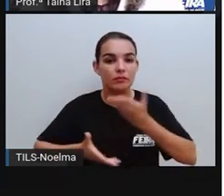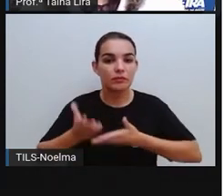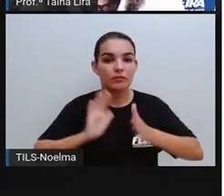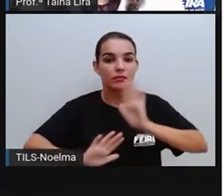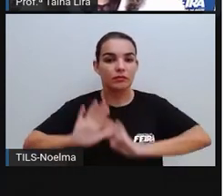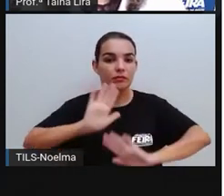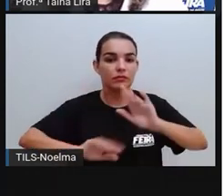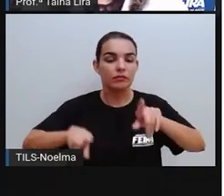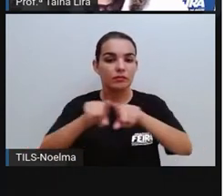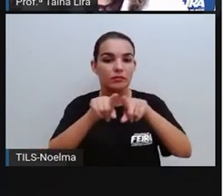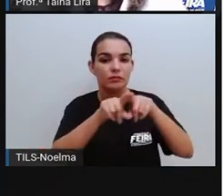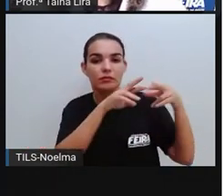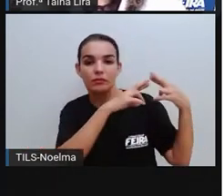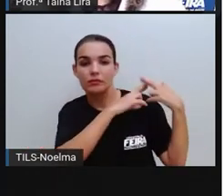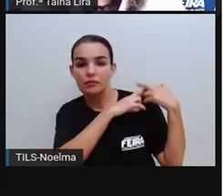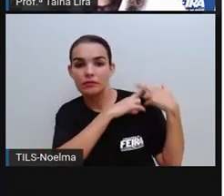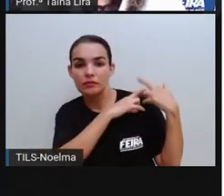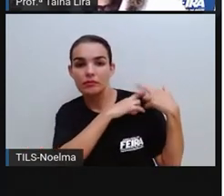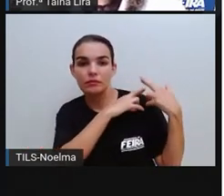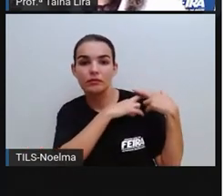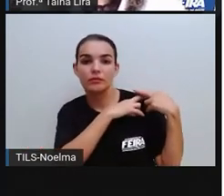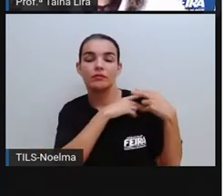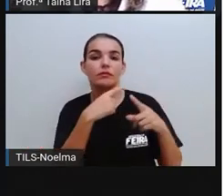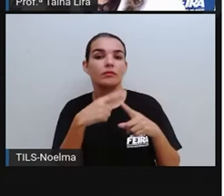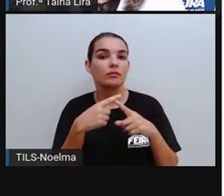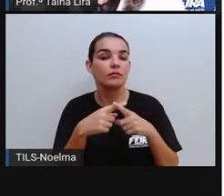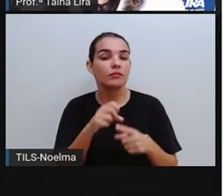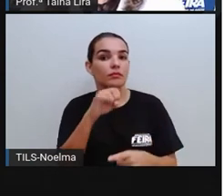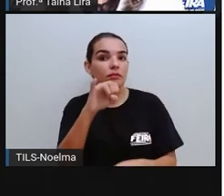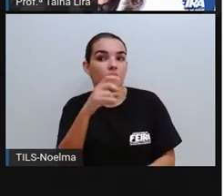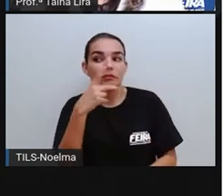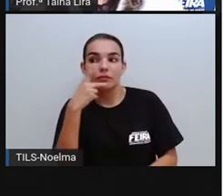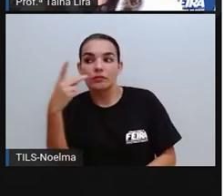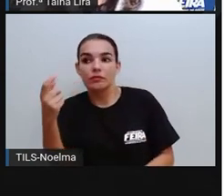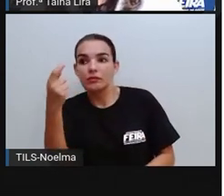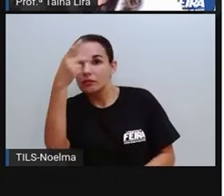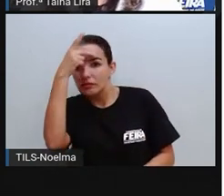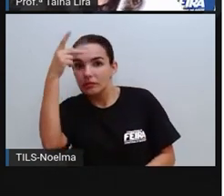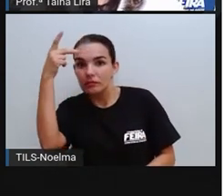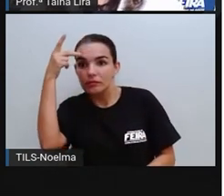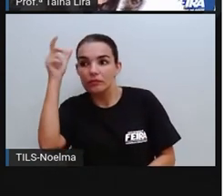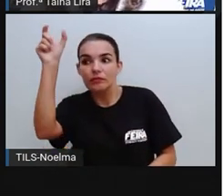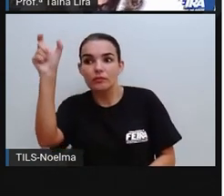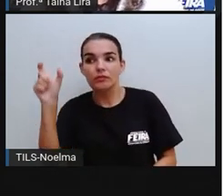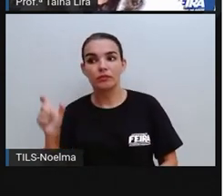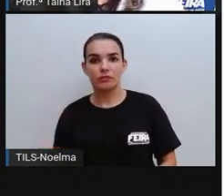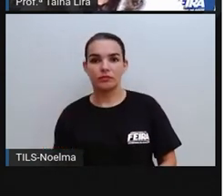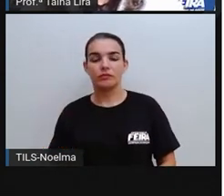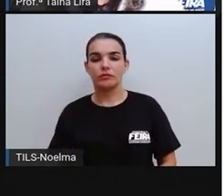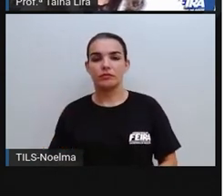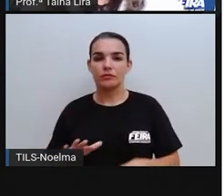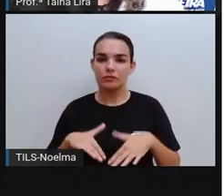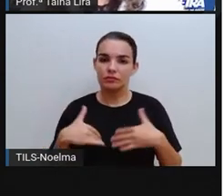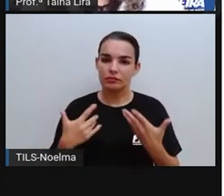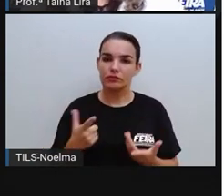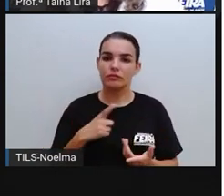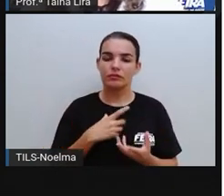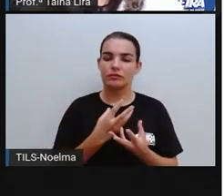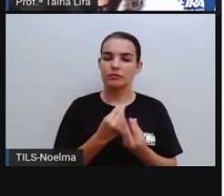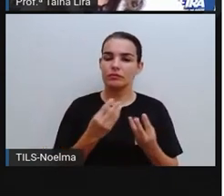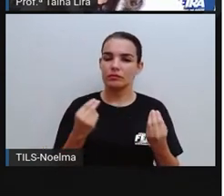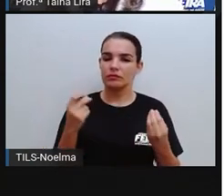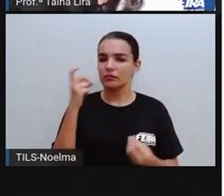responsabilidade, principalmente quando está falando de alguém. Então, existem aí, né, várias notícias